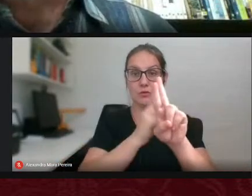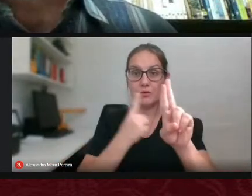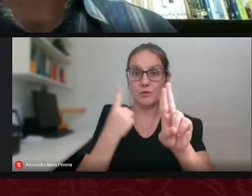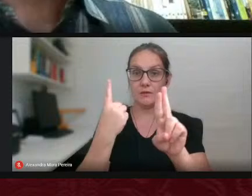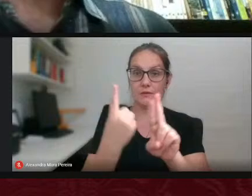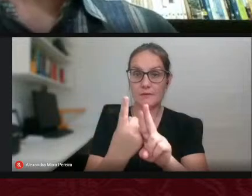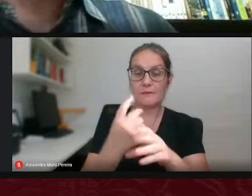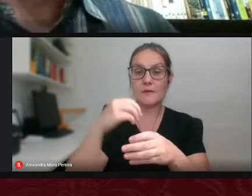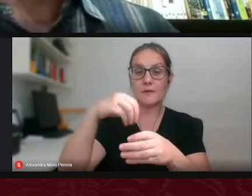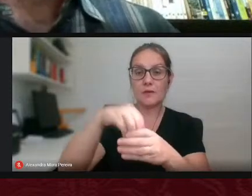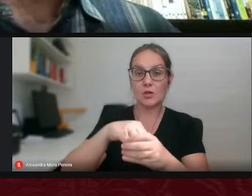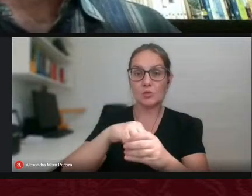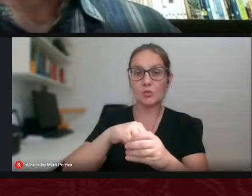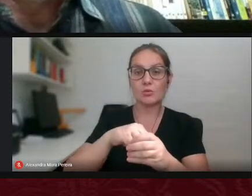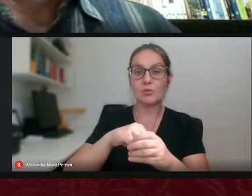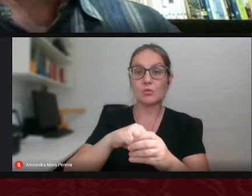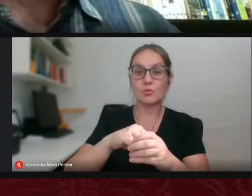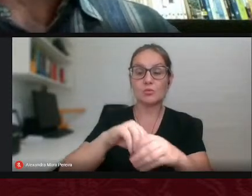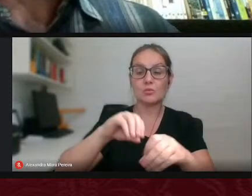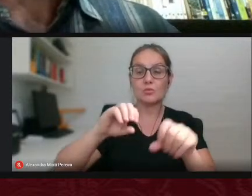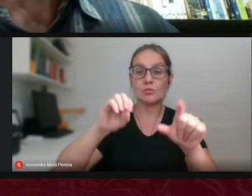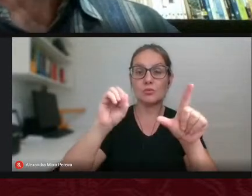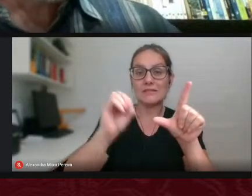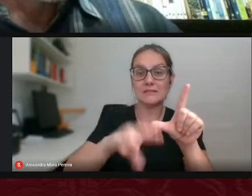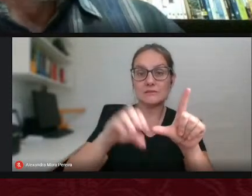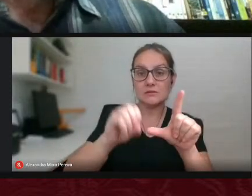de licenciaturas internacionais, né?